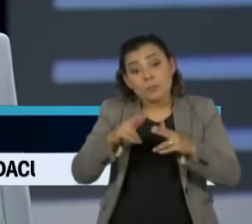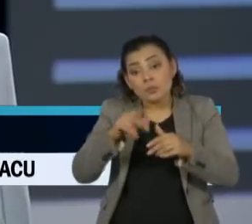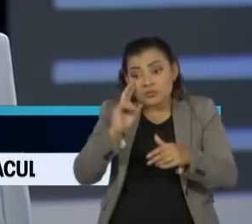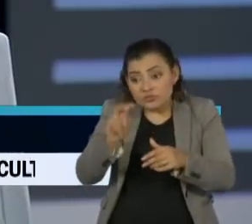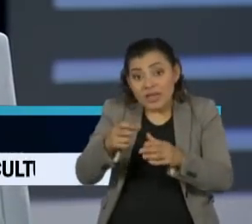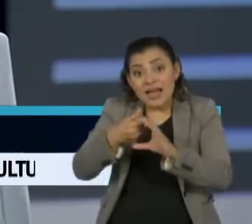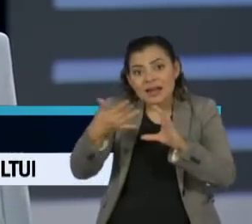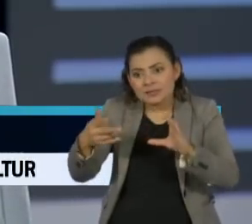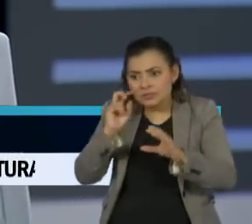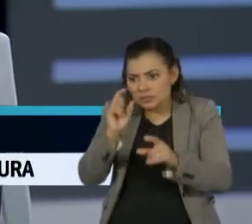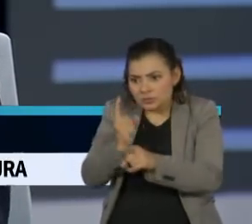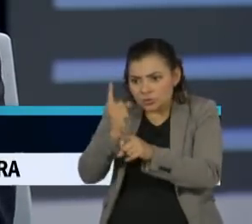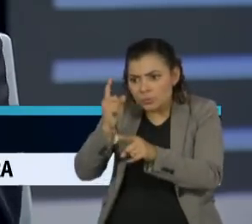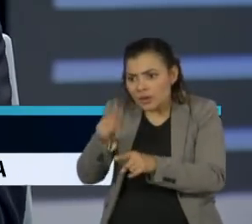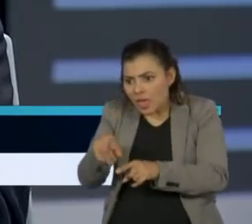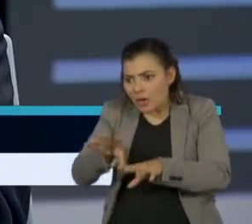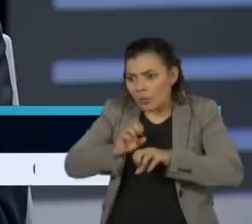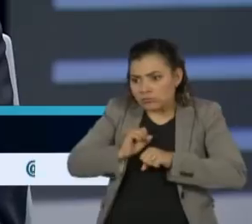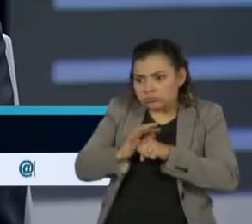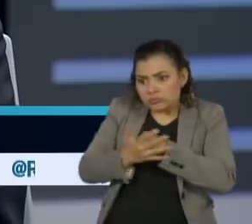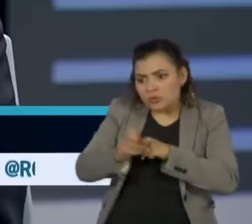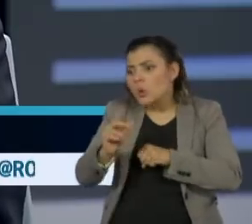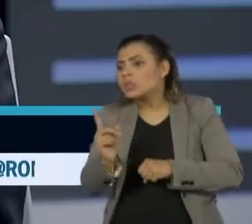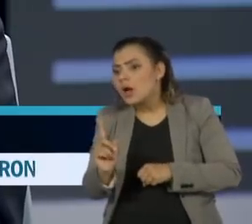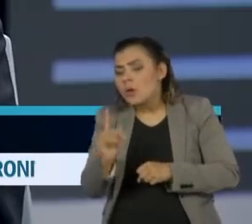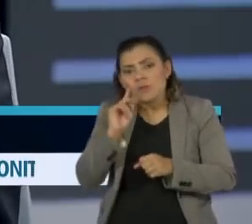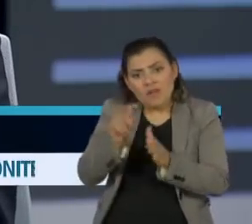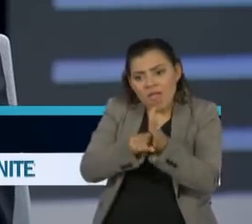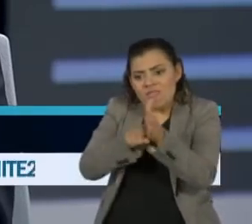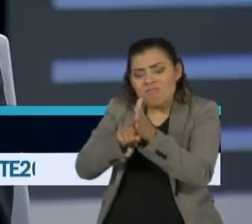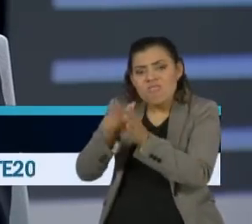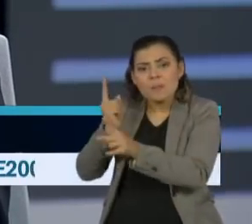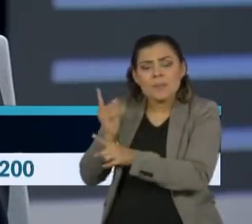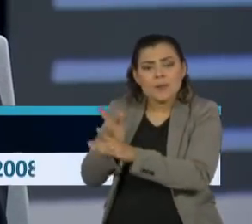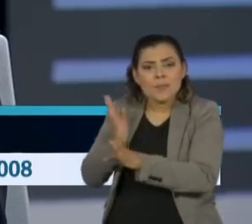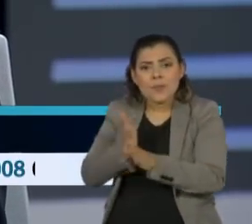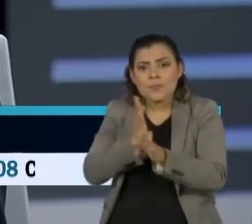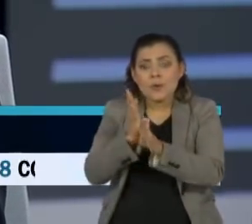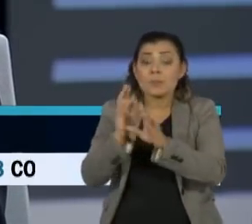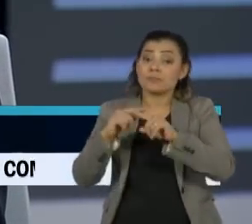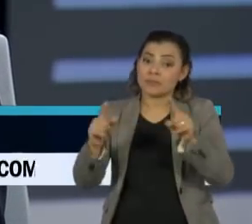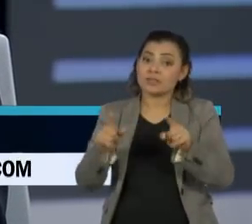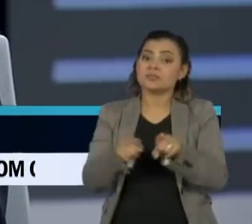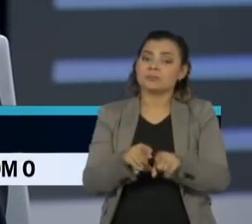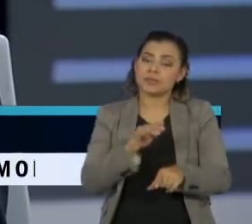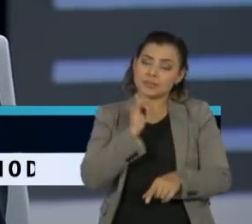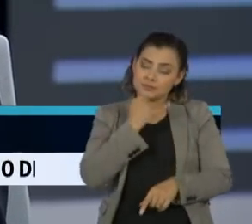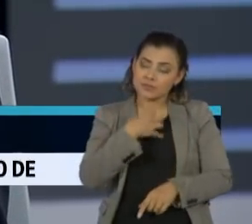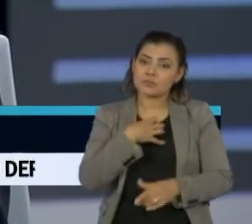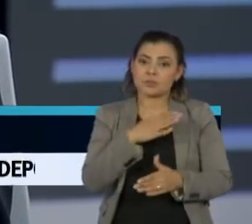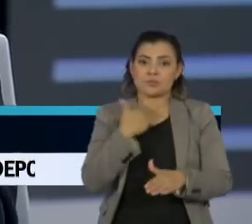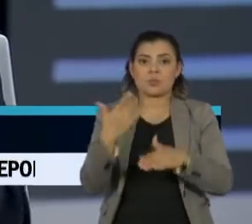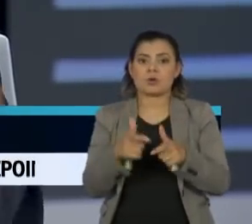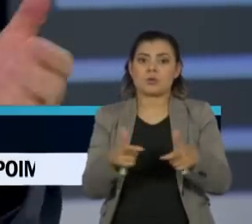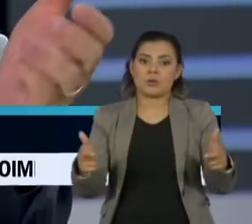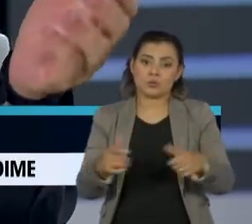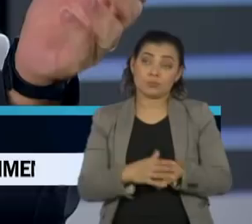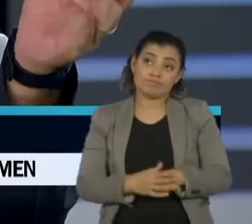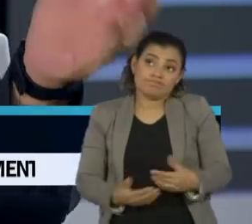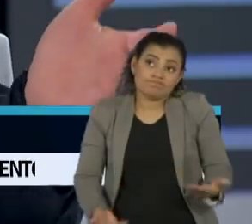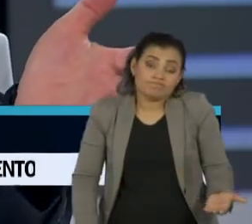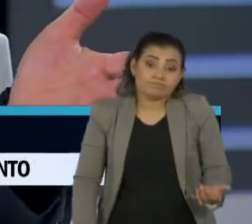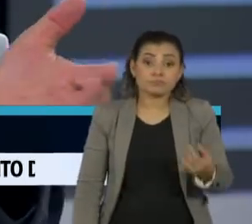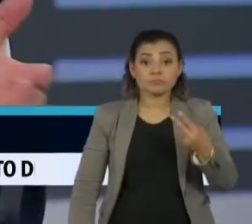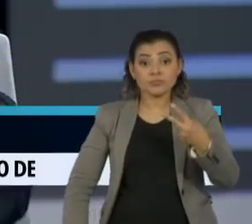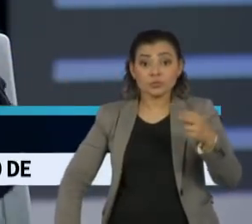que permitem definir como sendo o Covid-19. E a gente também está aumentando o número de mortes, infelizmente. Nós já saímos de um patamar